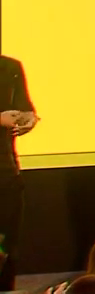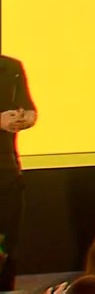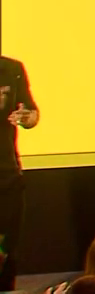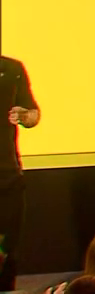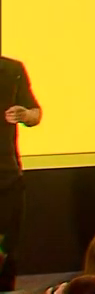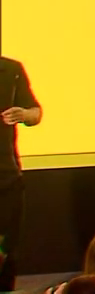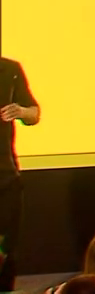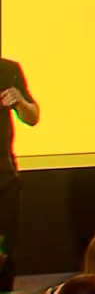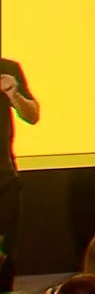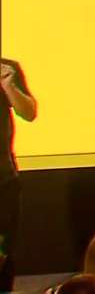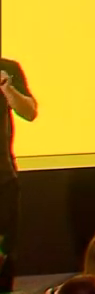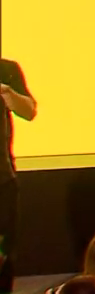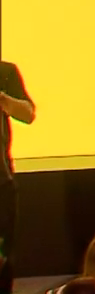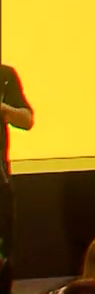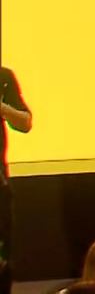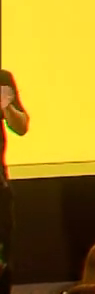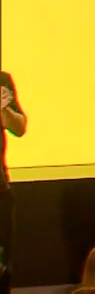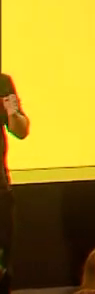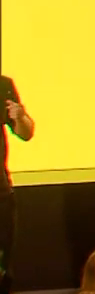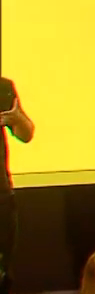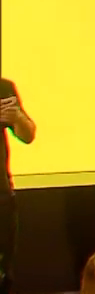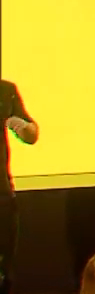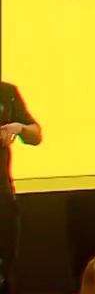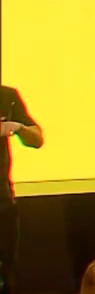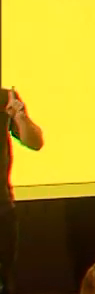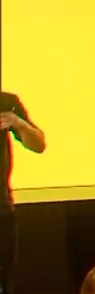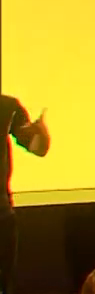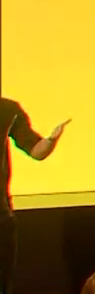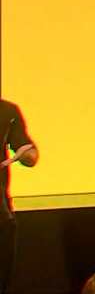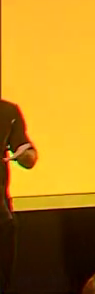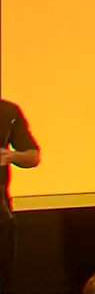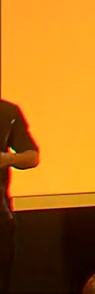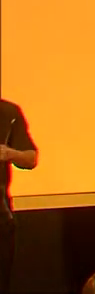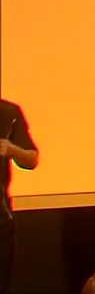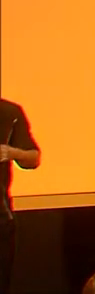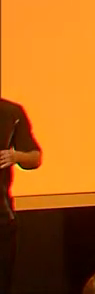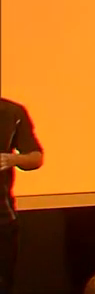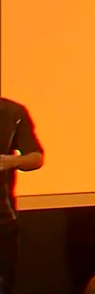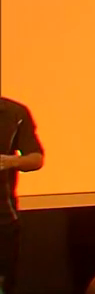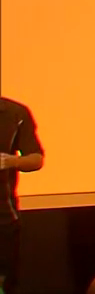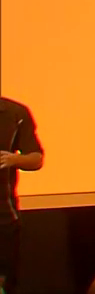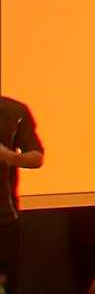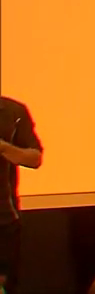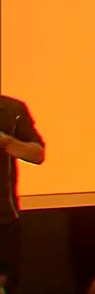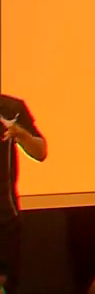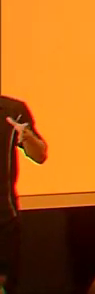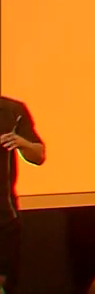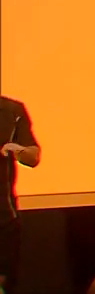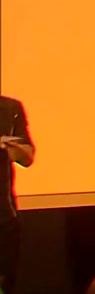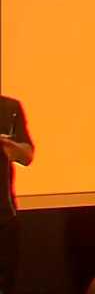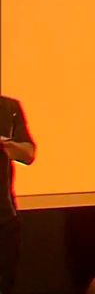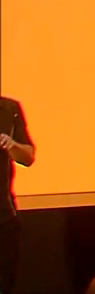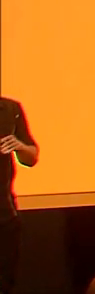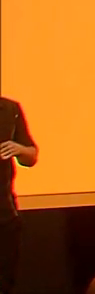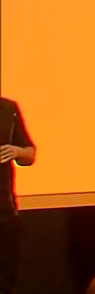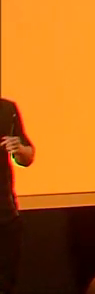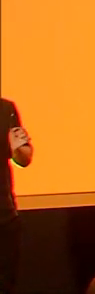e aí até o final do dia nós teremos aí o aplicativo para fazer o download. Além disso, nós estamos trabalhando com a Apple também,